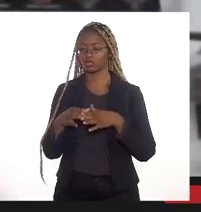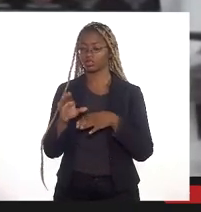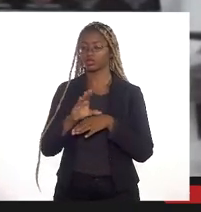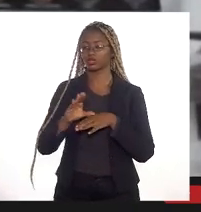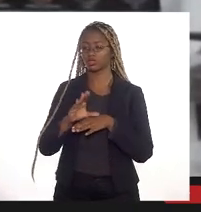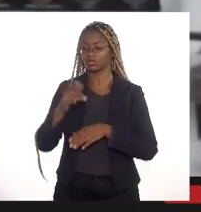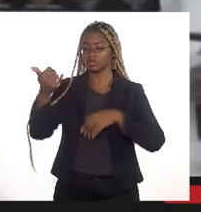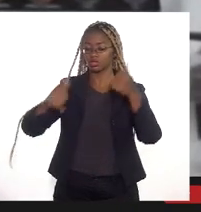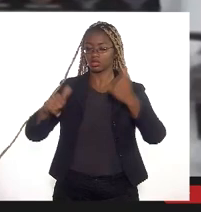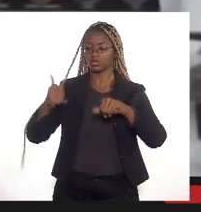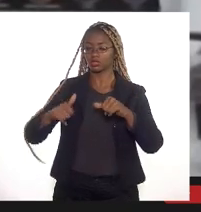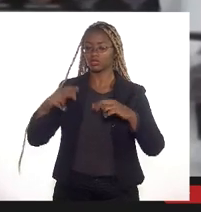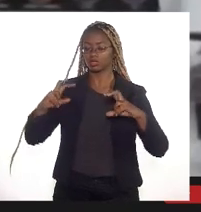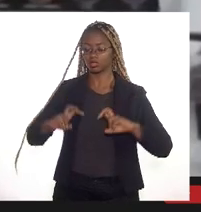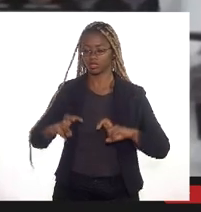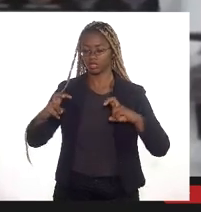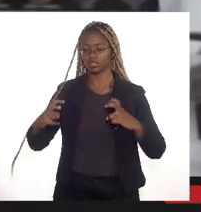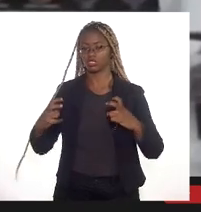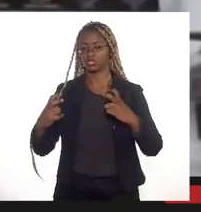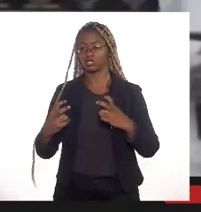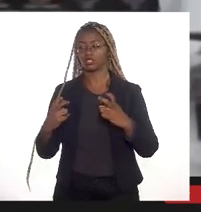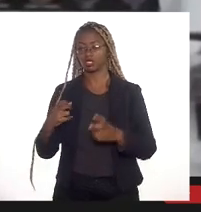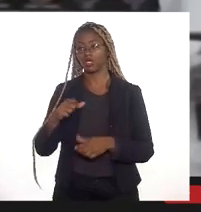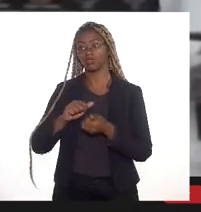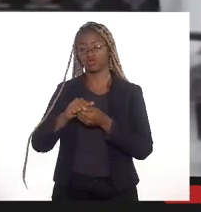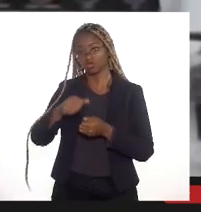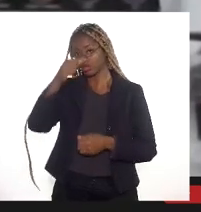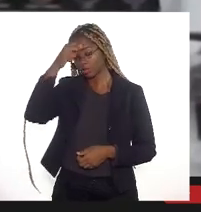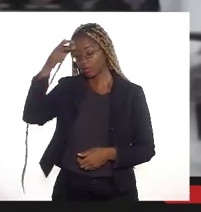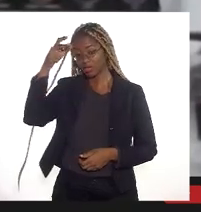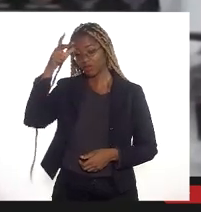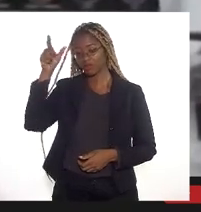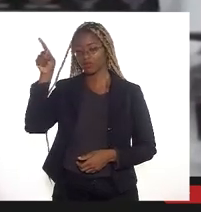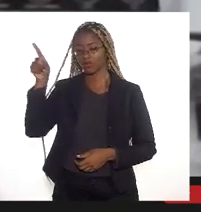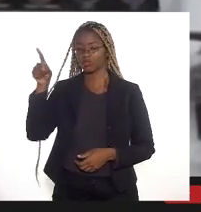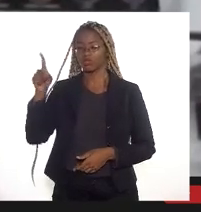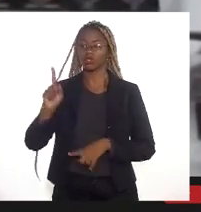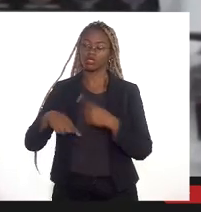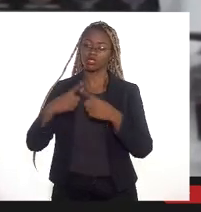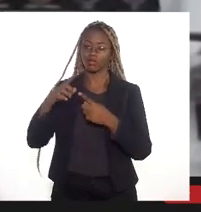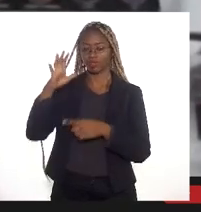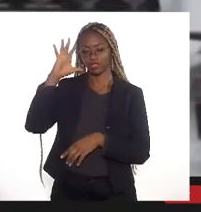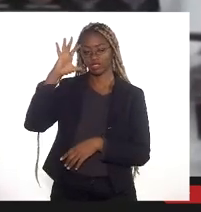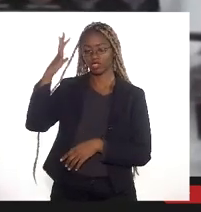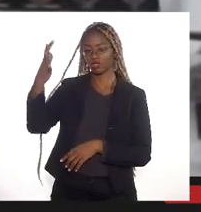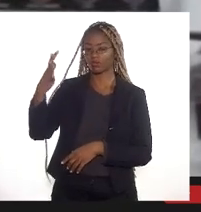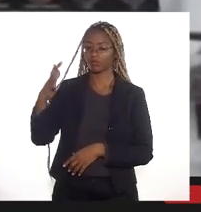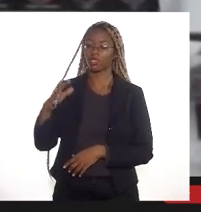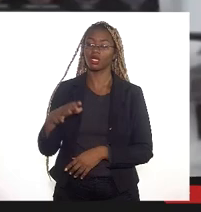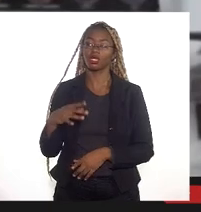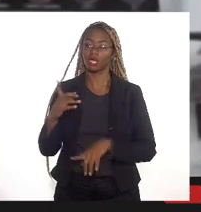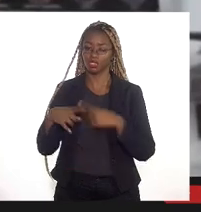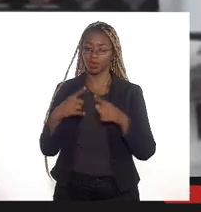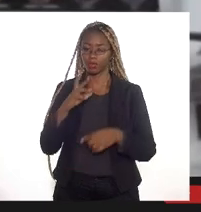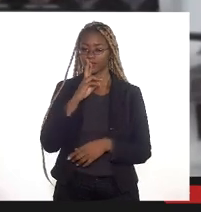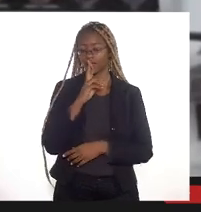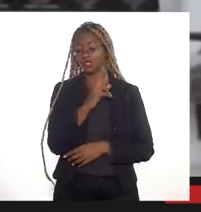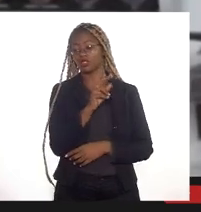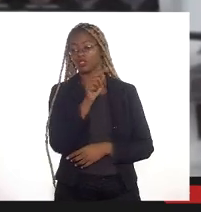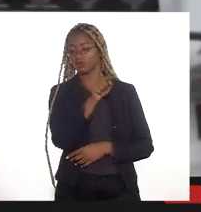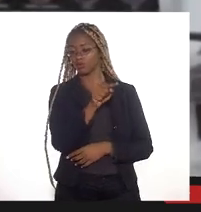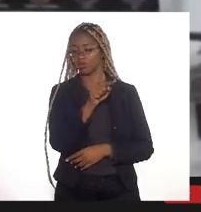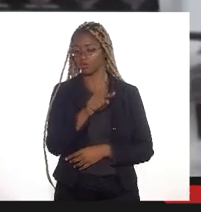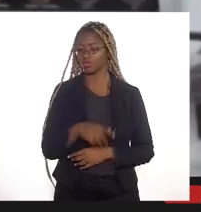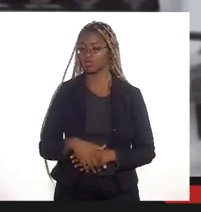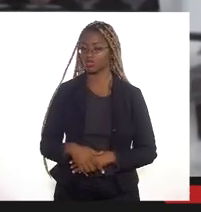analisando a gente vai sentar com o nosso prefeito nos próximos dias para que a gente possa realmente estar chegando no consenso e logo eu consigo dar resposta em relação a